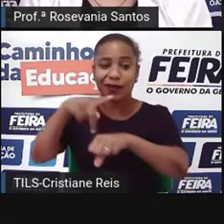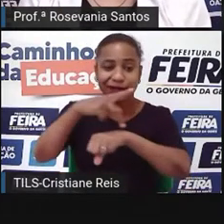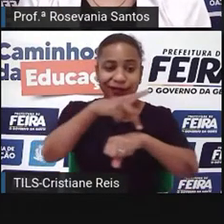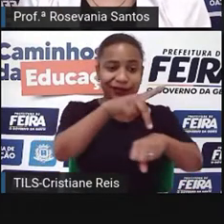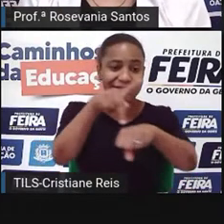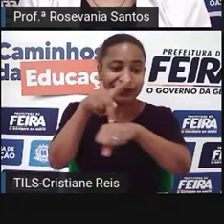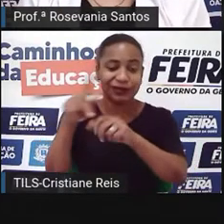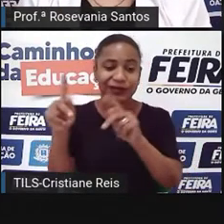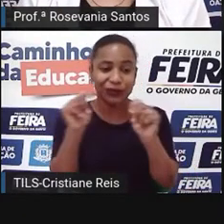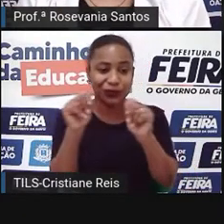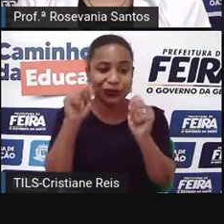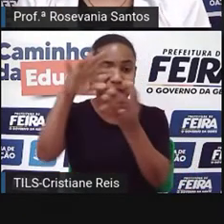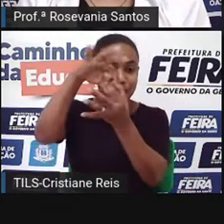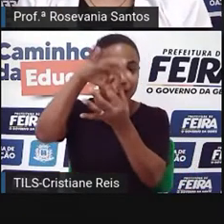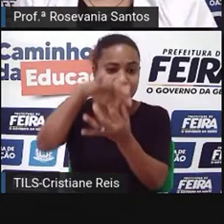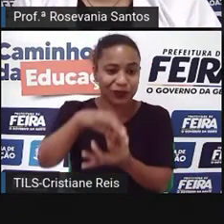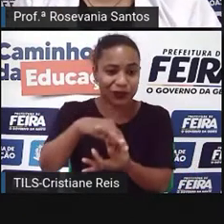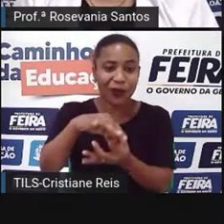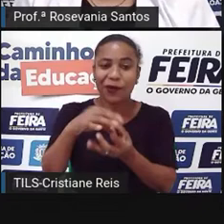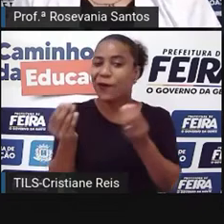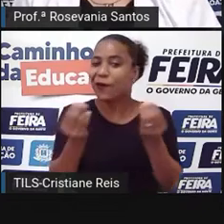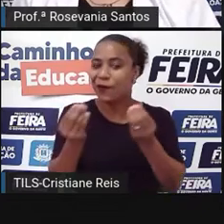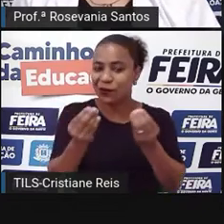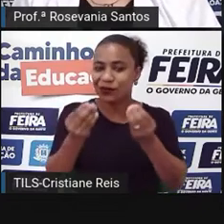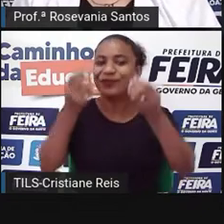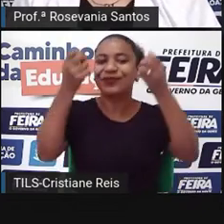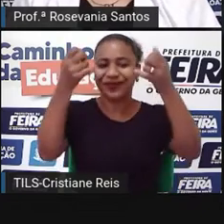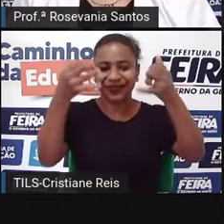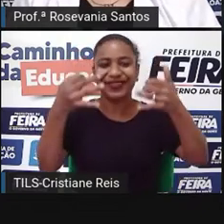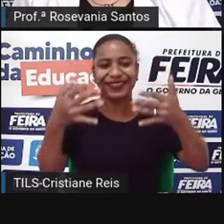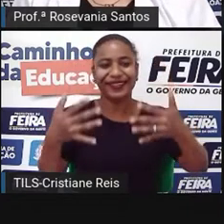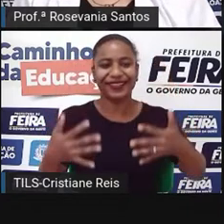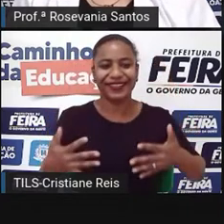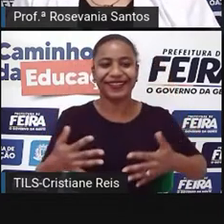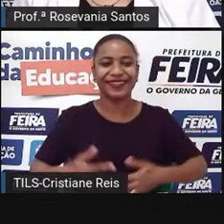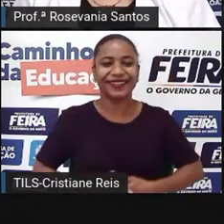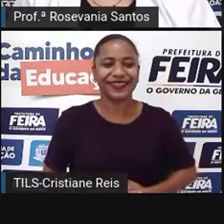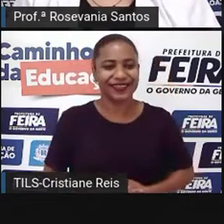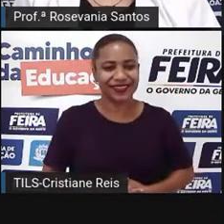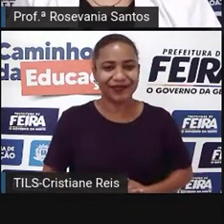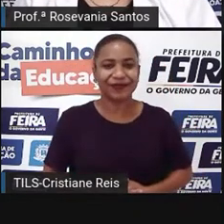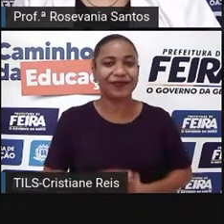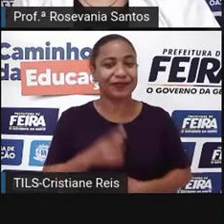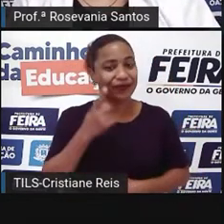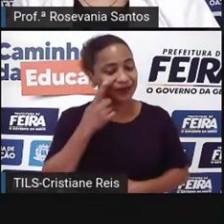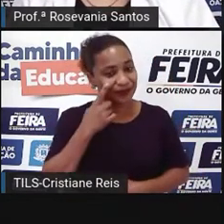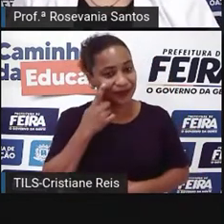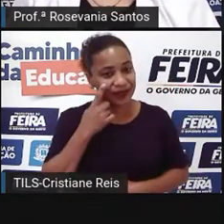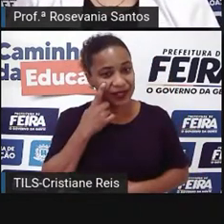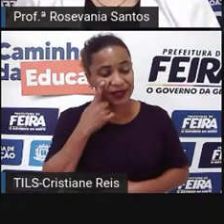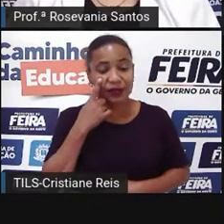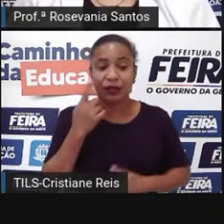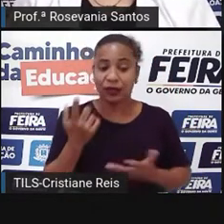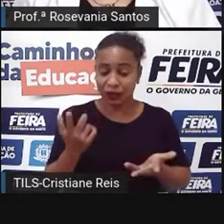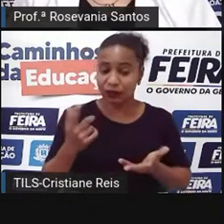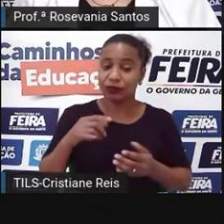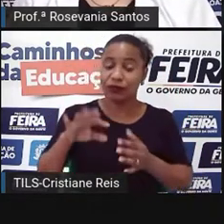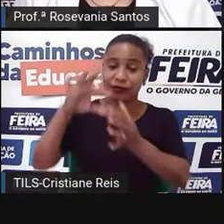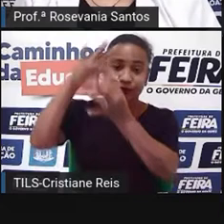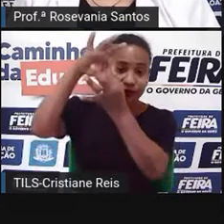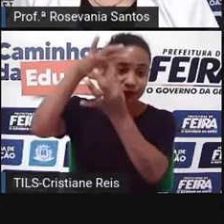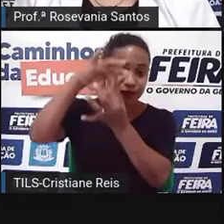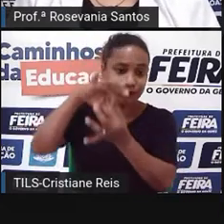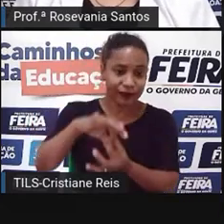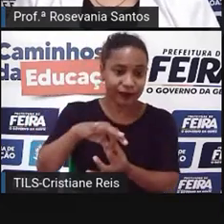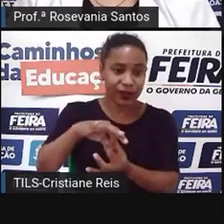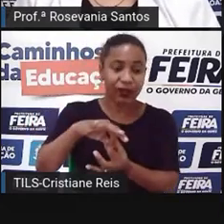principalmente, no espaço americano, né. E esse, essa organizaçãozinha, que não é bem um bloco, né, os BRICS, que é a